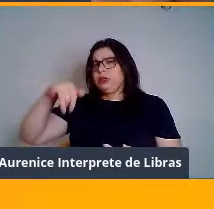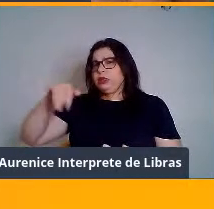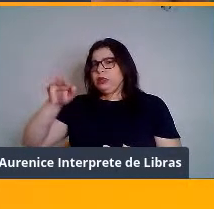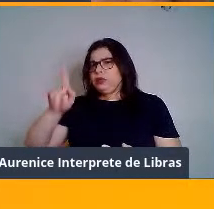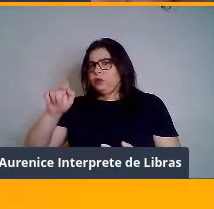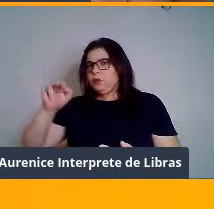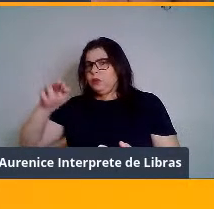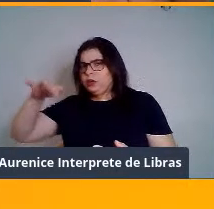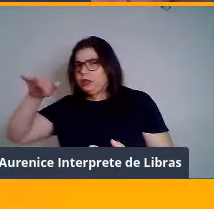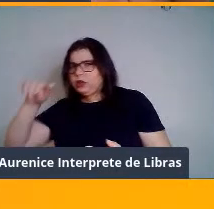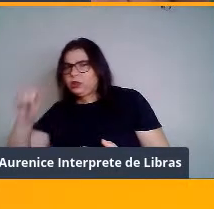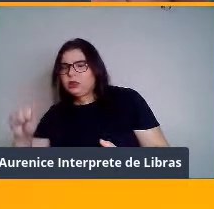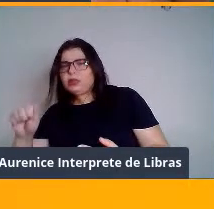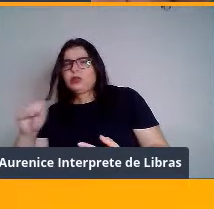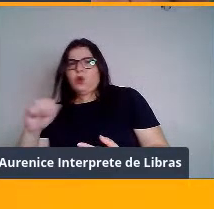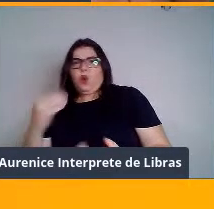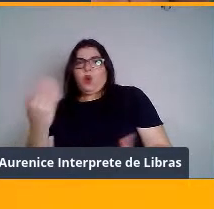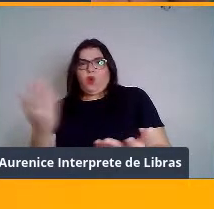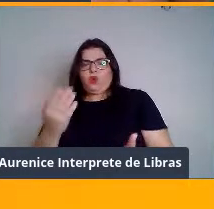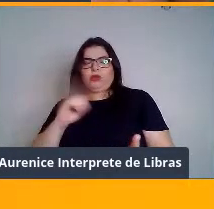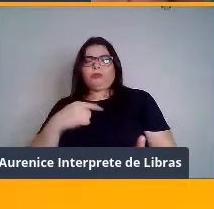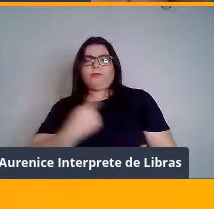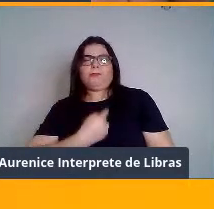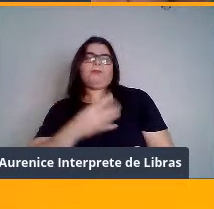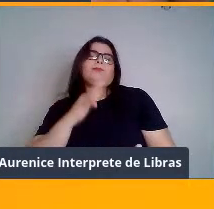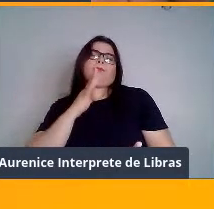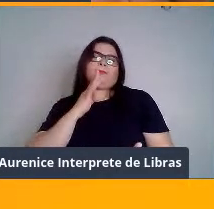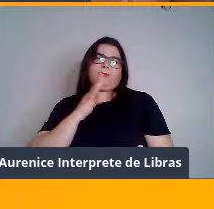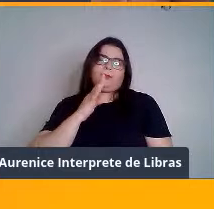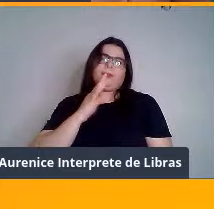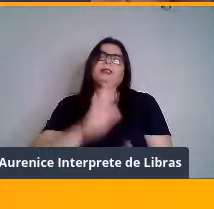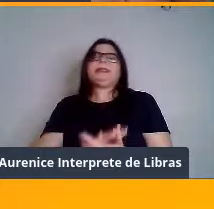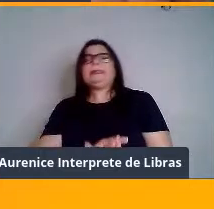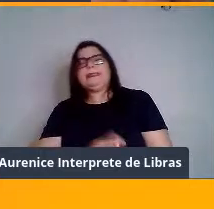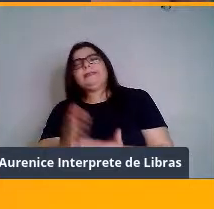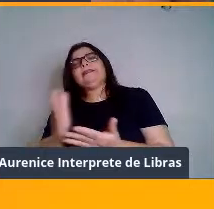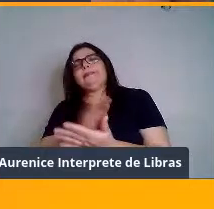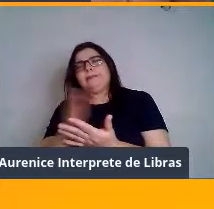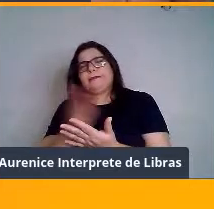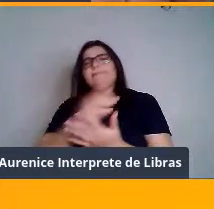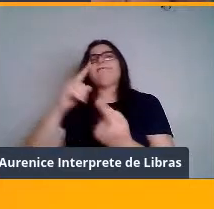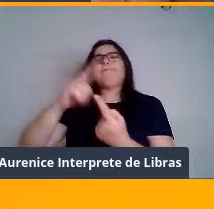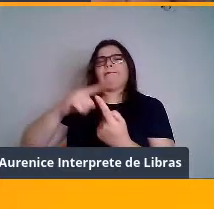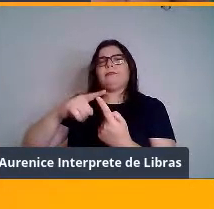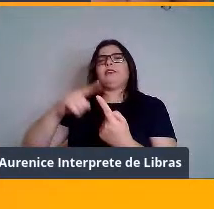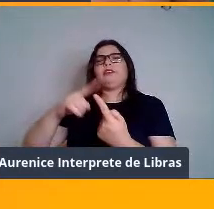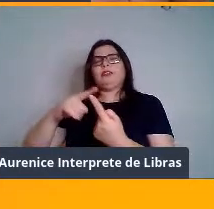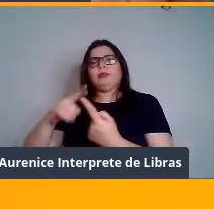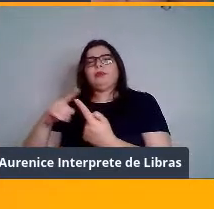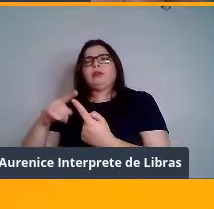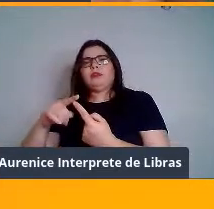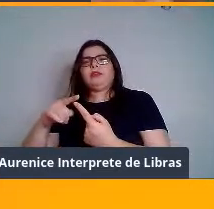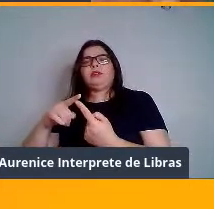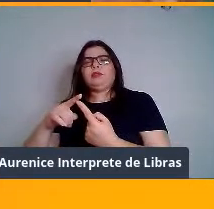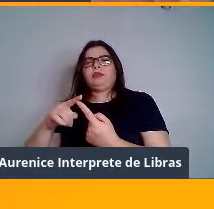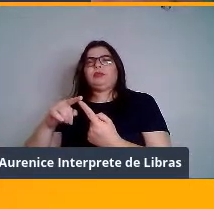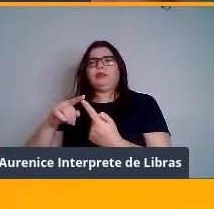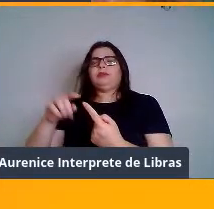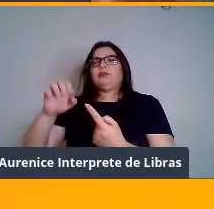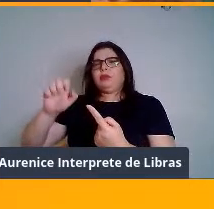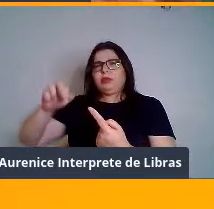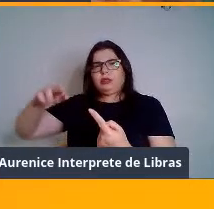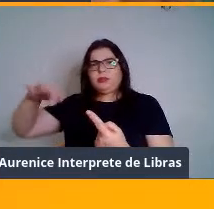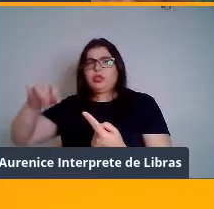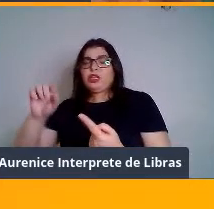realidade, a gente hoje conhece espécies, né? Que reconhece seus parentes pelos sinais que emitem. Então, não só da mesma